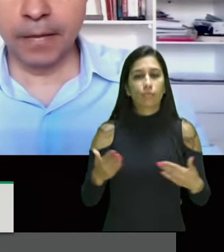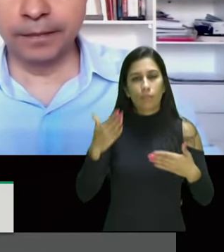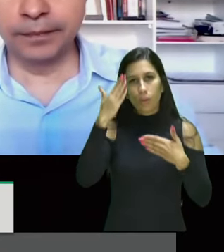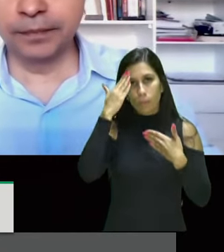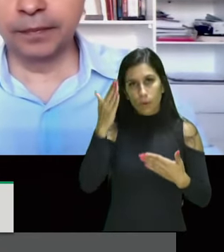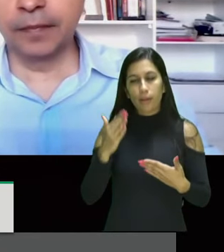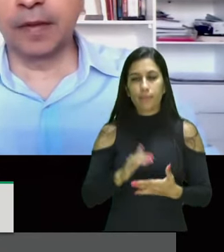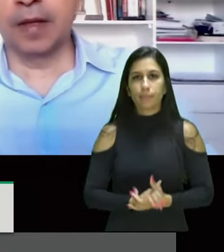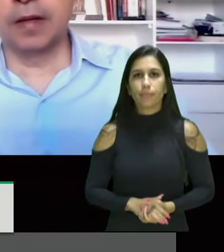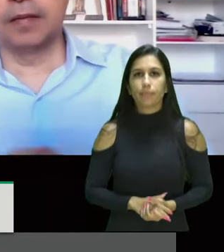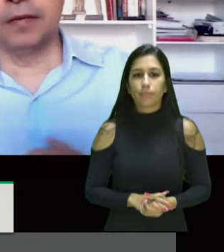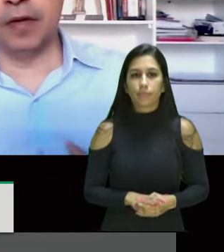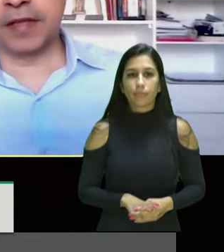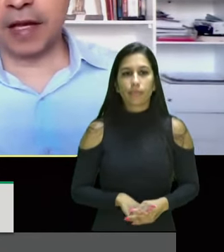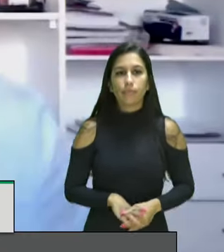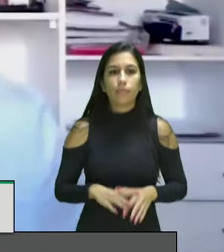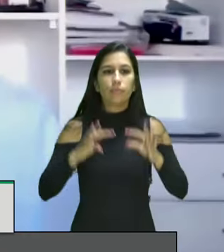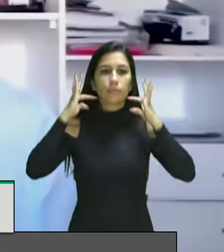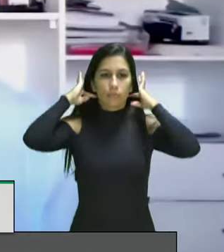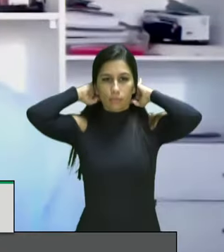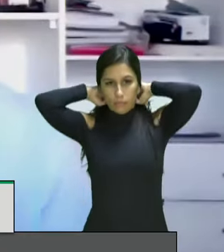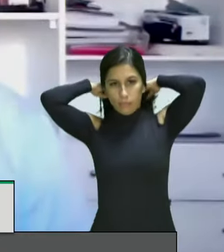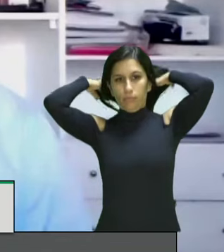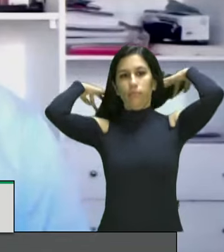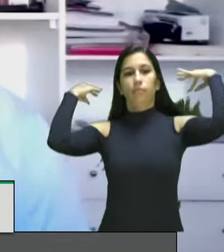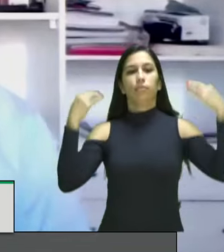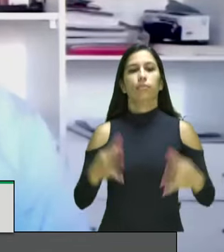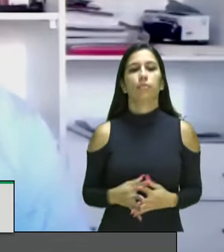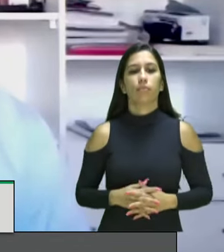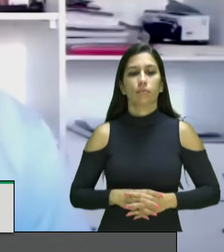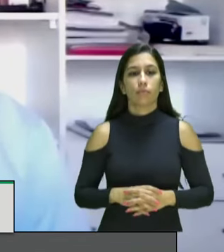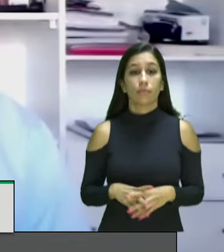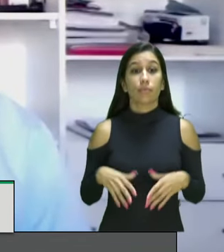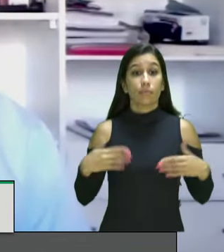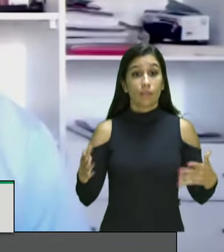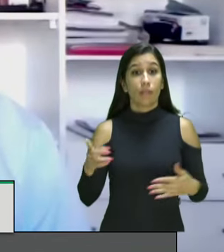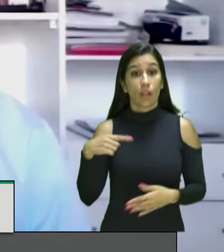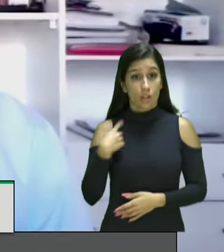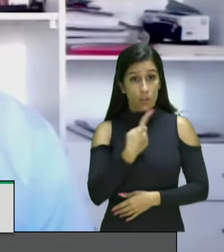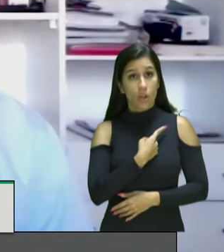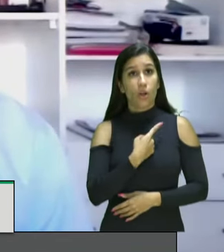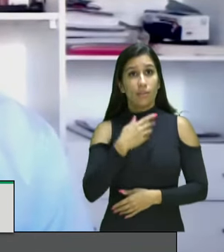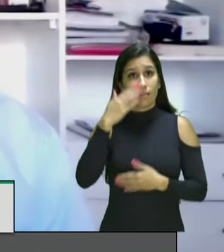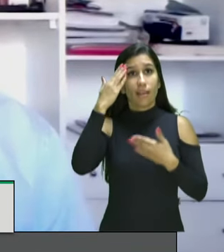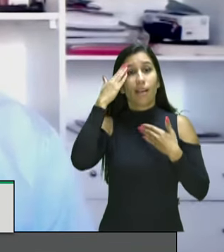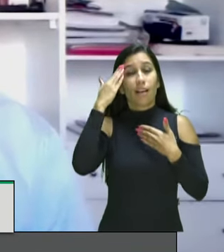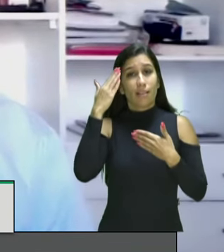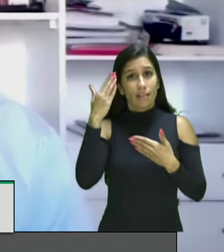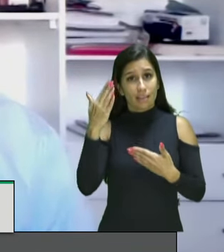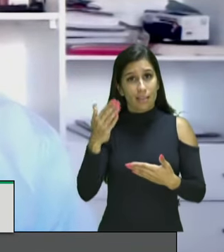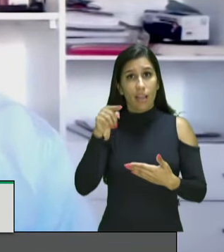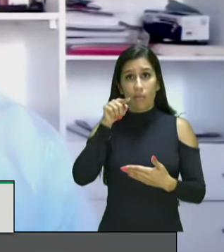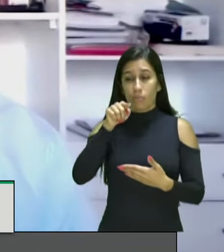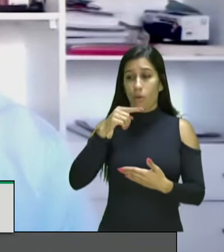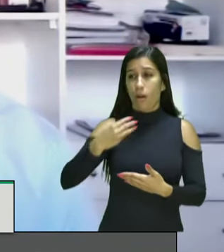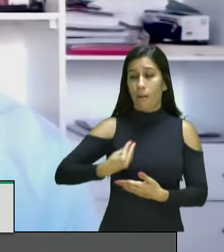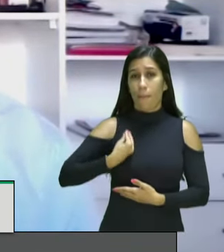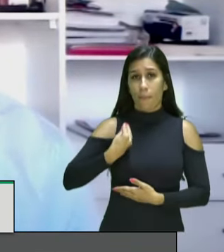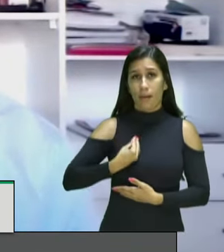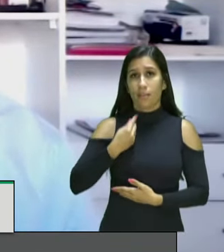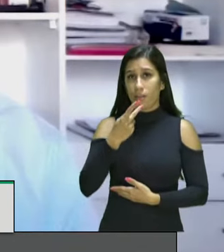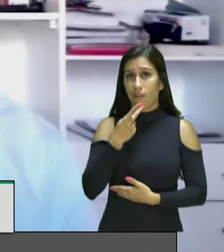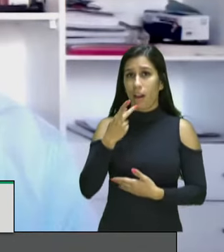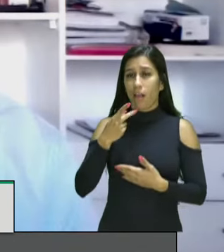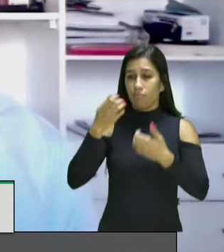obrigado nós que agradecemos senhor Denis Oliveira pela participação e a